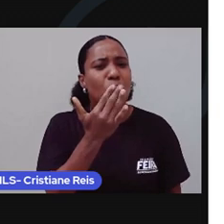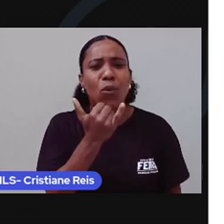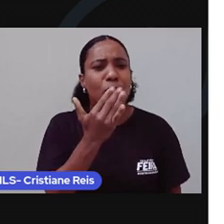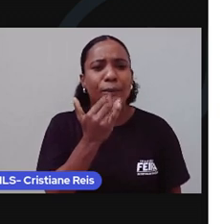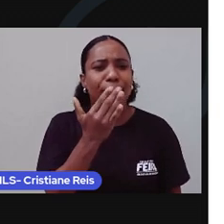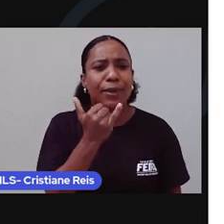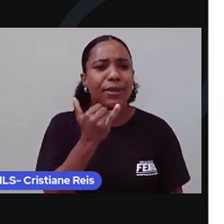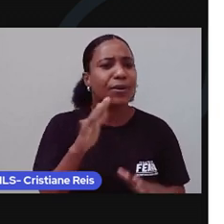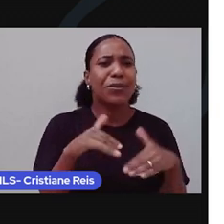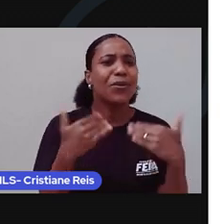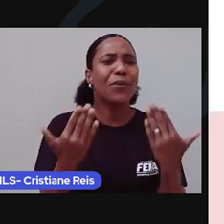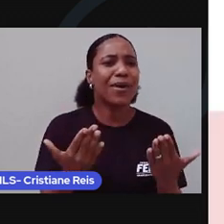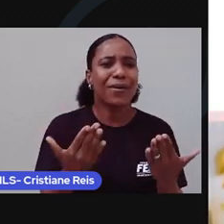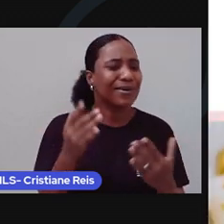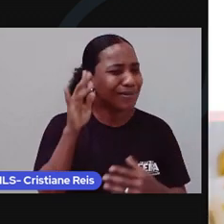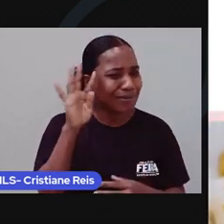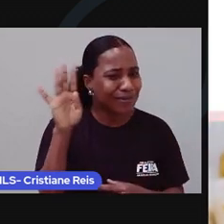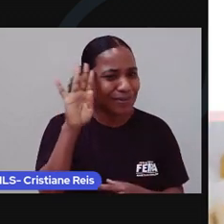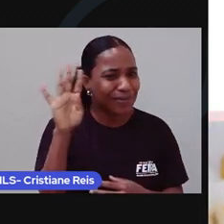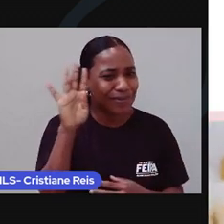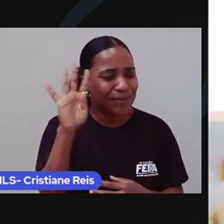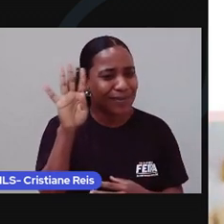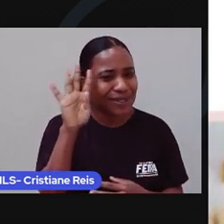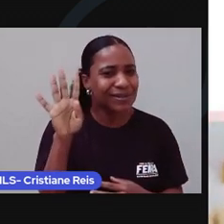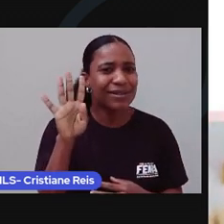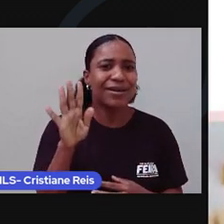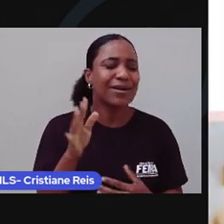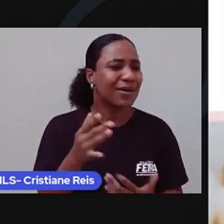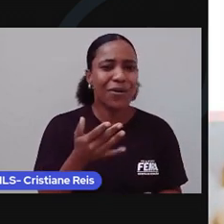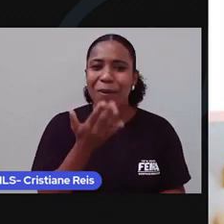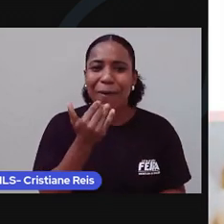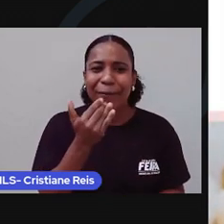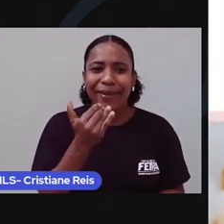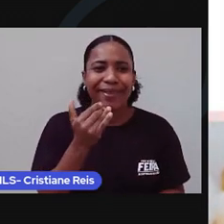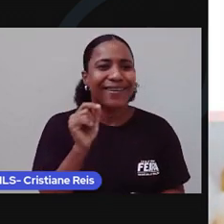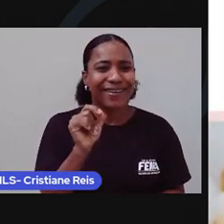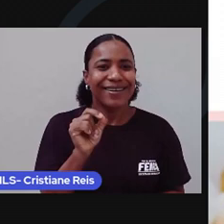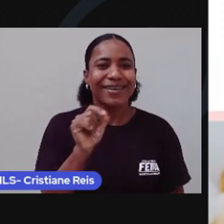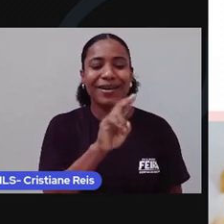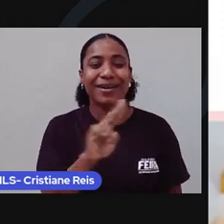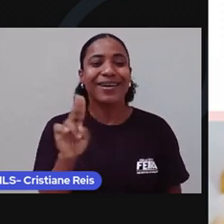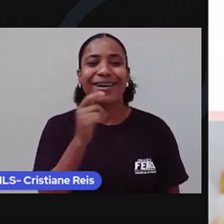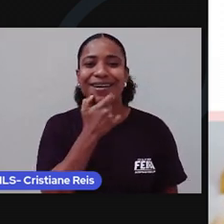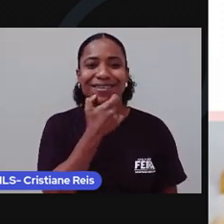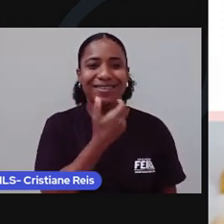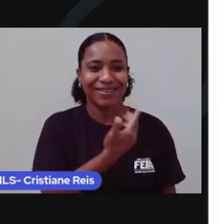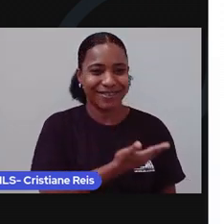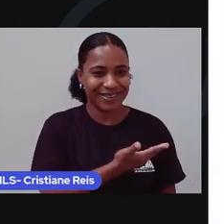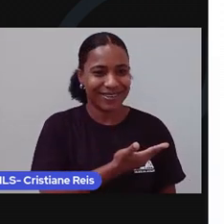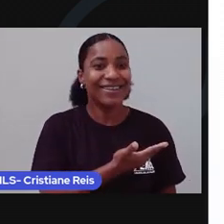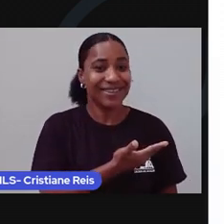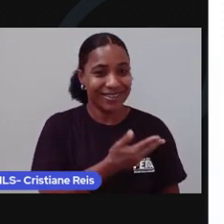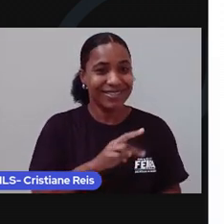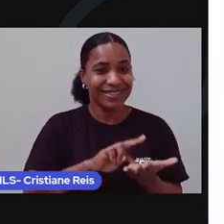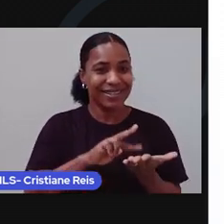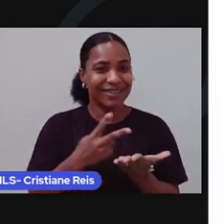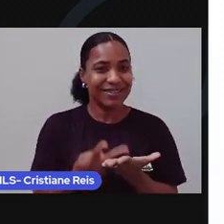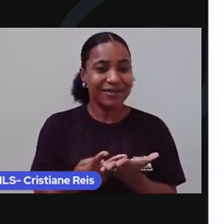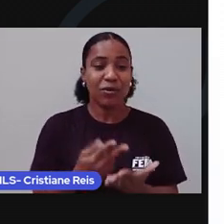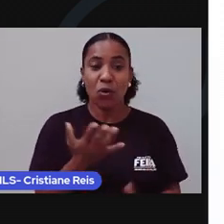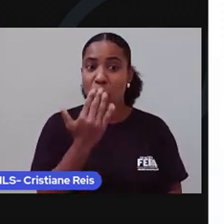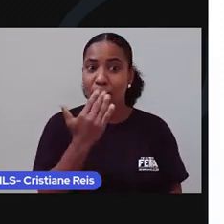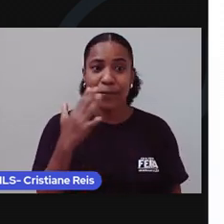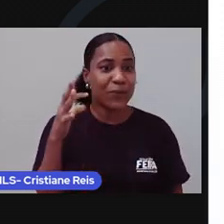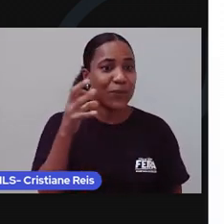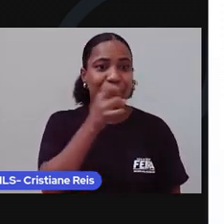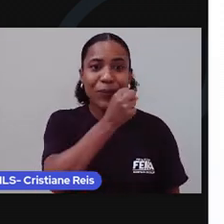impossível não pensar quase imediatamente em fast food, que em português quer dizer comida rápida. Ou seja, é aquele